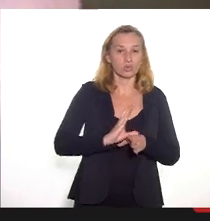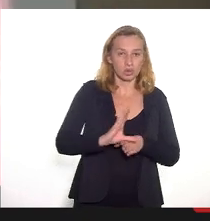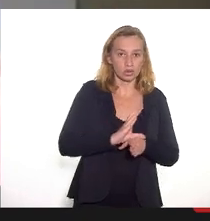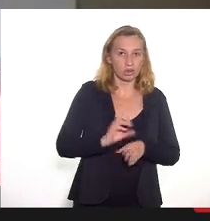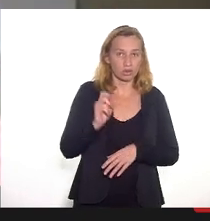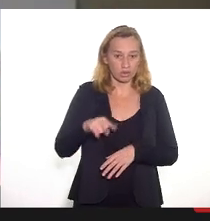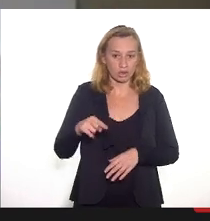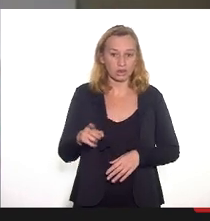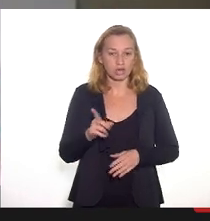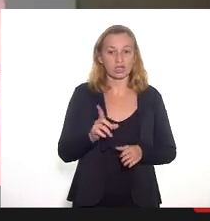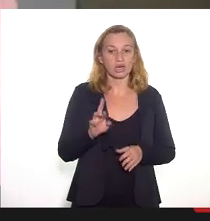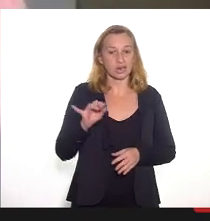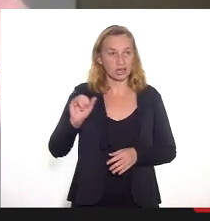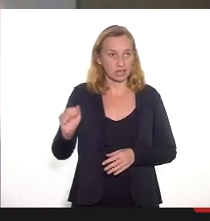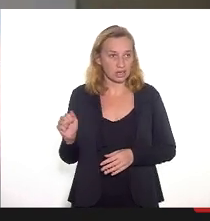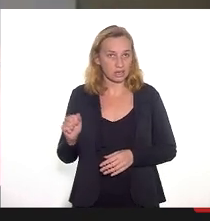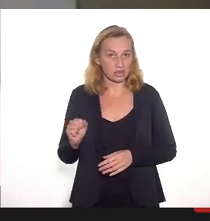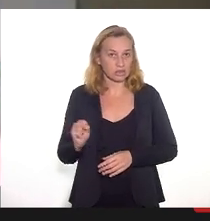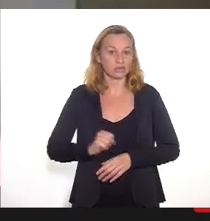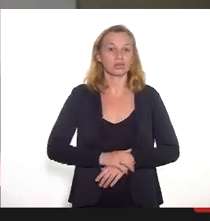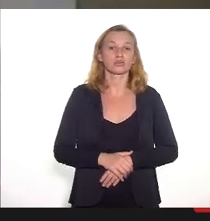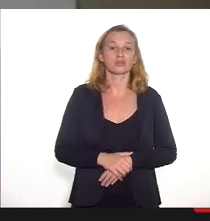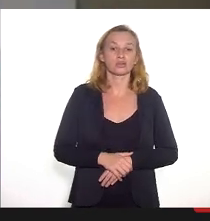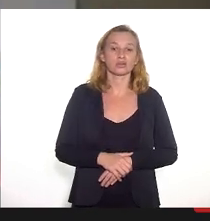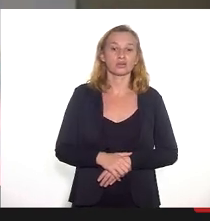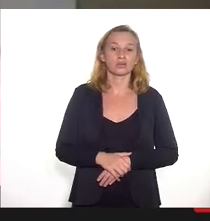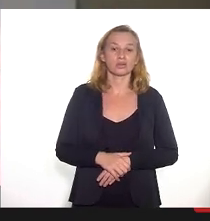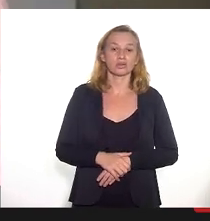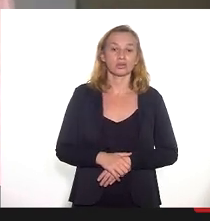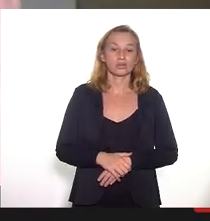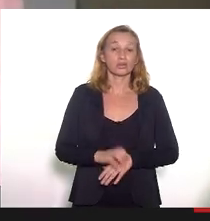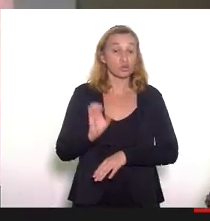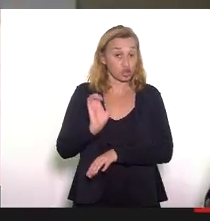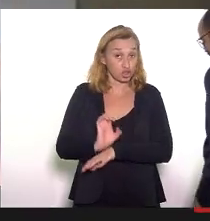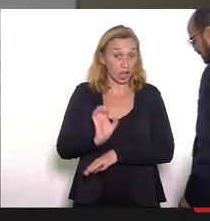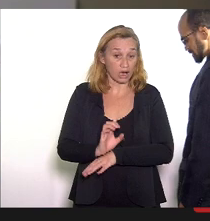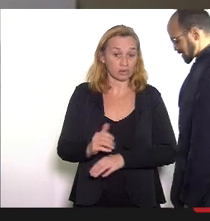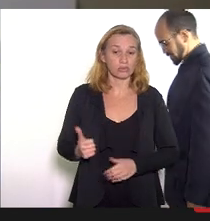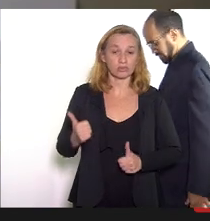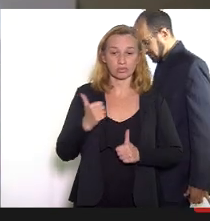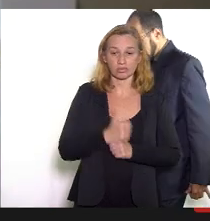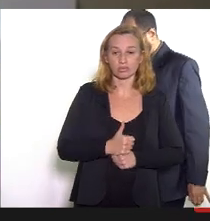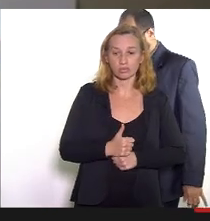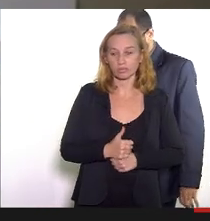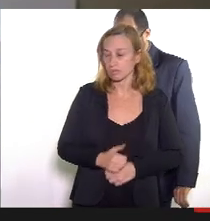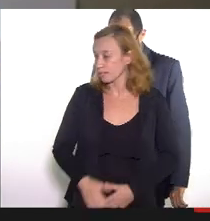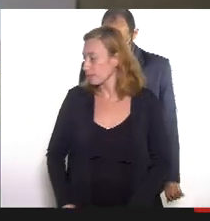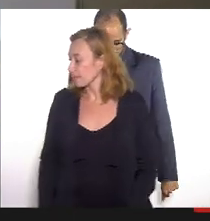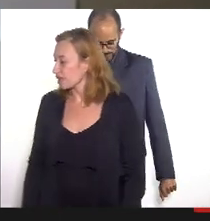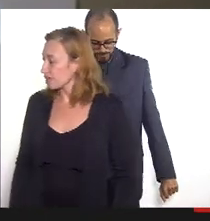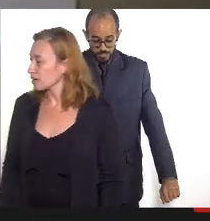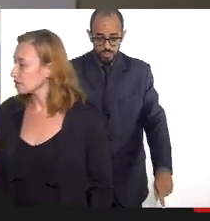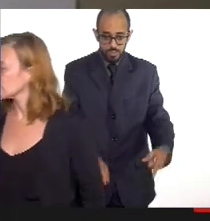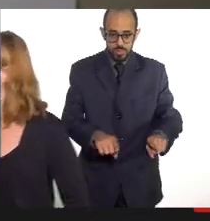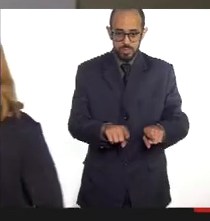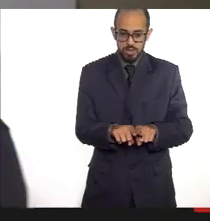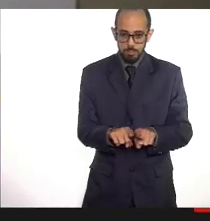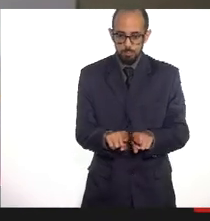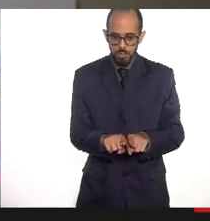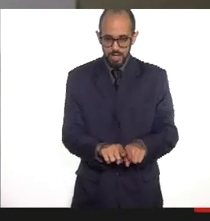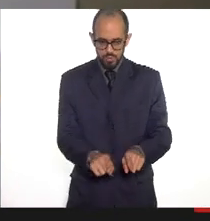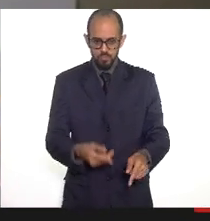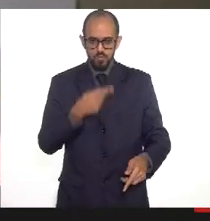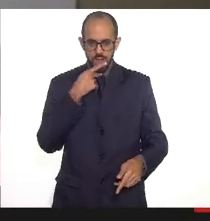das receitas do Estado e só queria também afirmar que o tema do Conselho